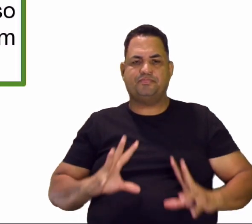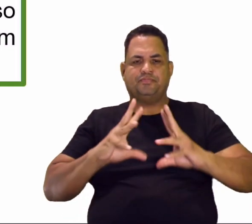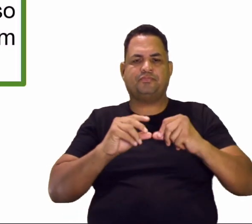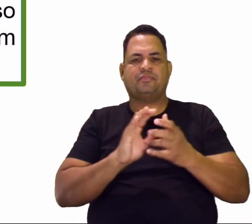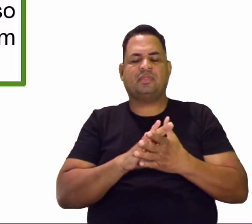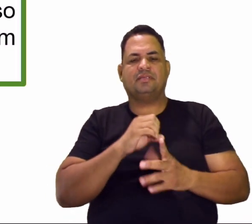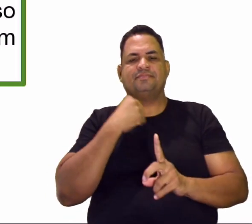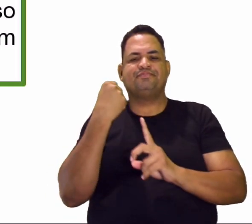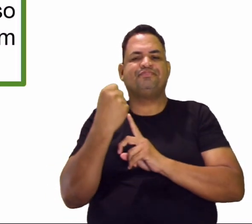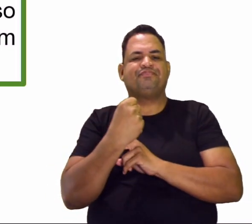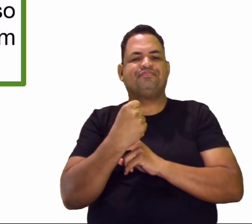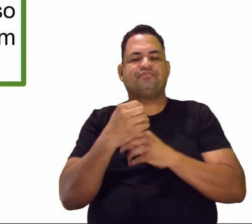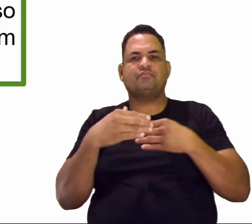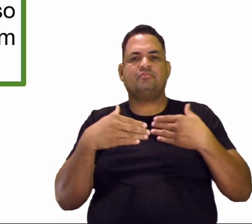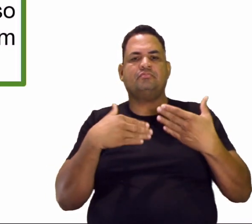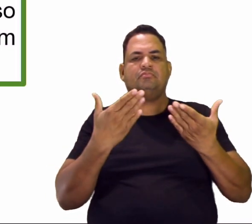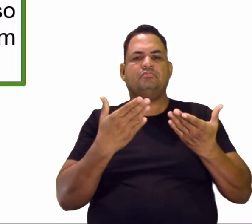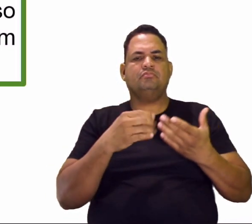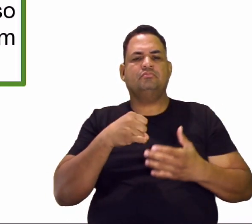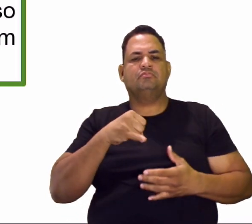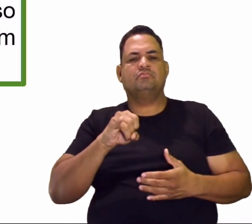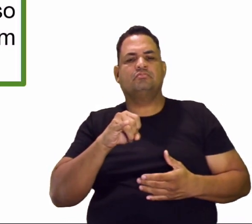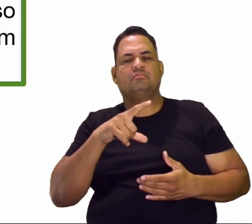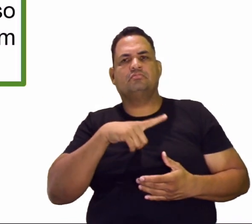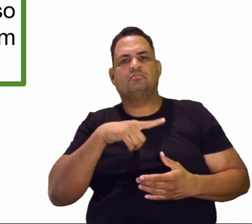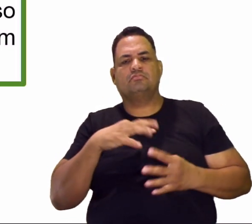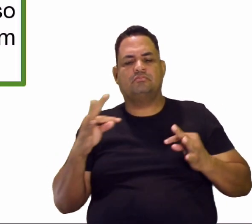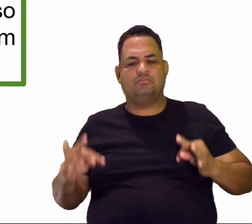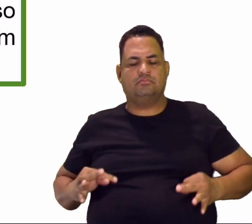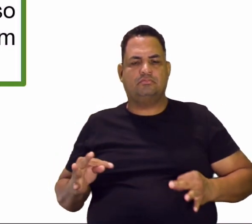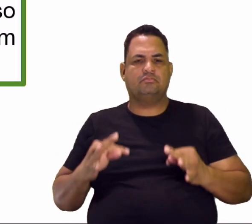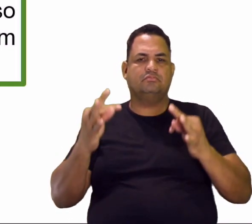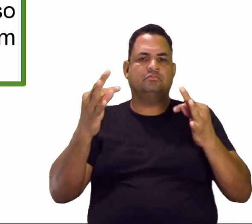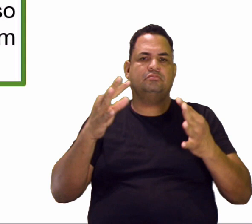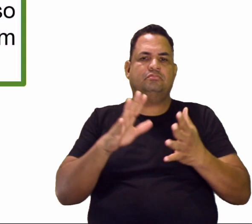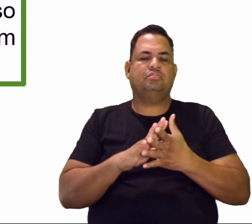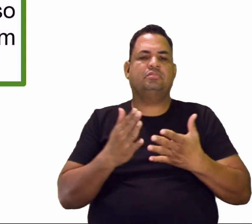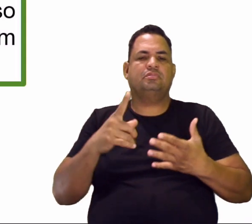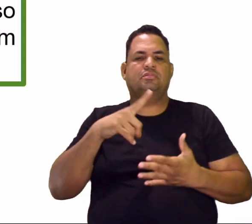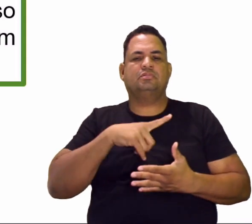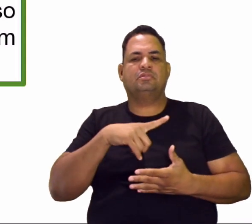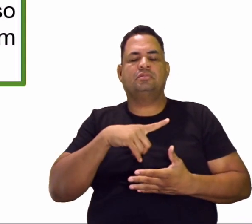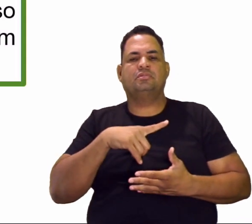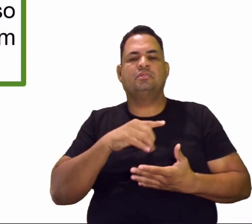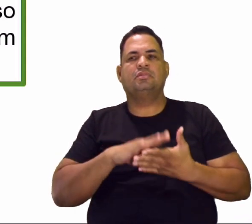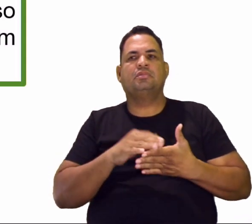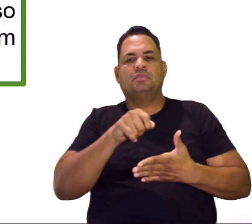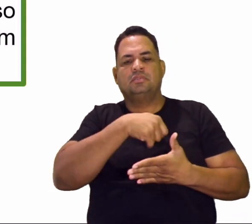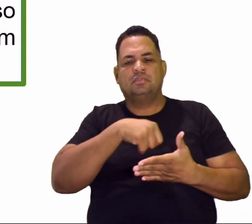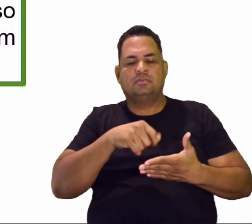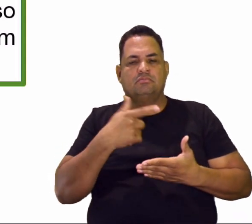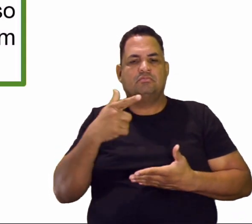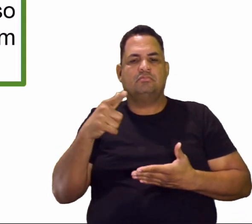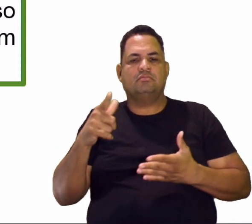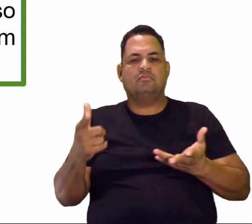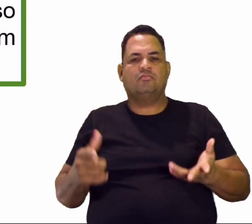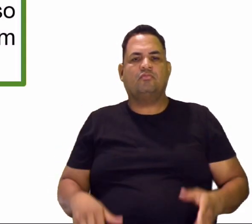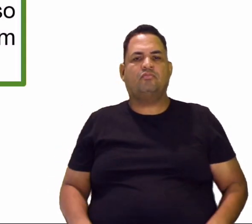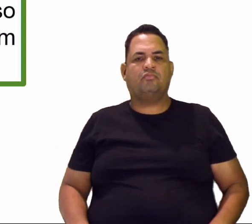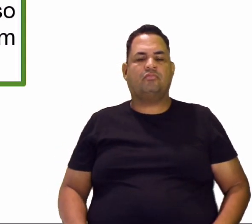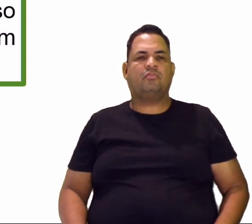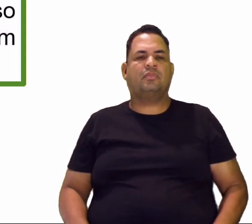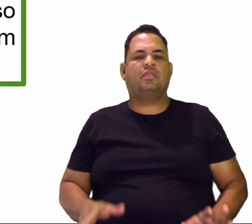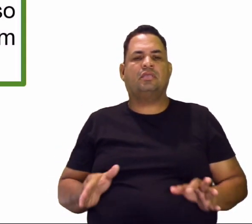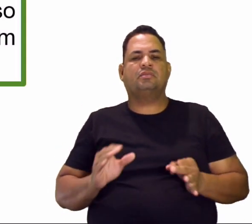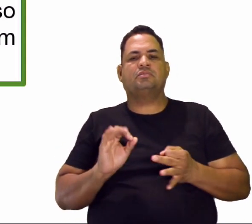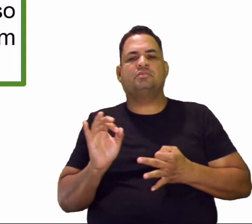sociedades, não importa se tem tecnologia, se não tem tecnologia, se tem escrita, se não tem. Todas elas têm